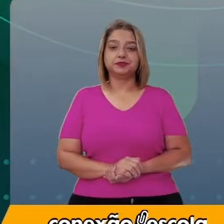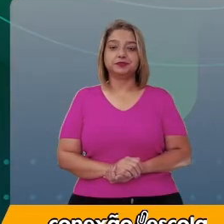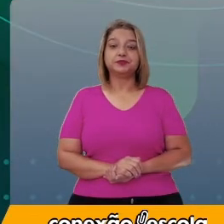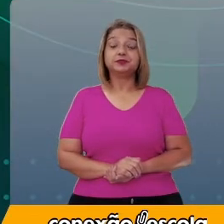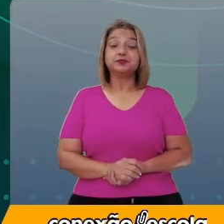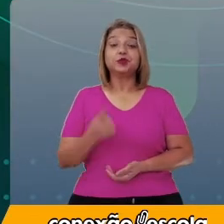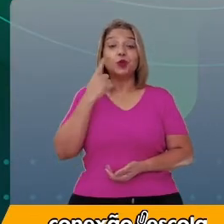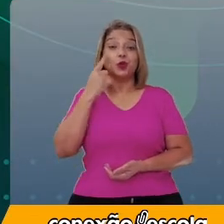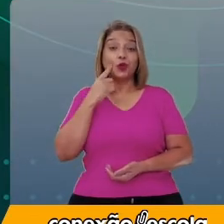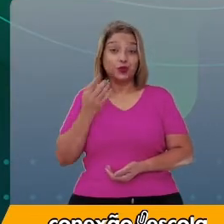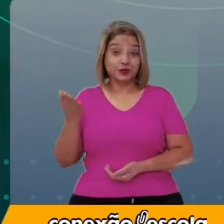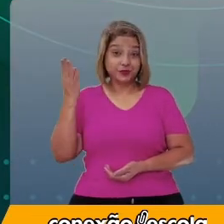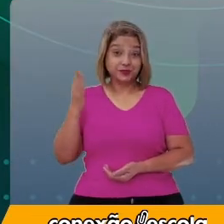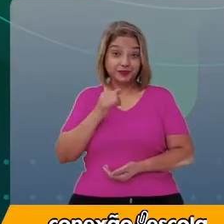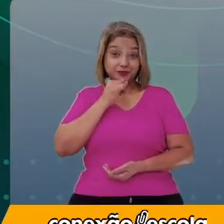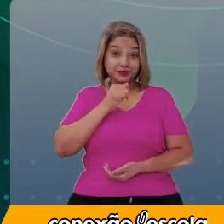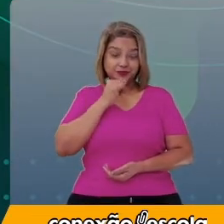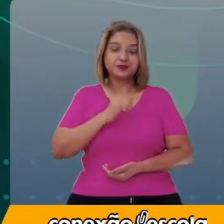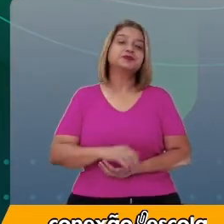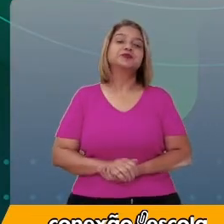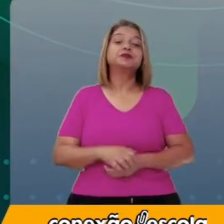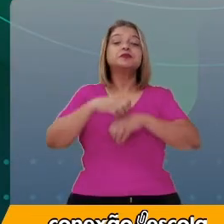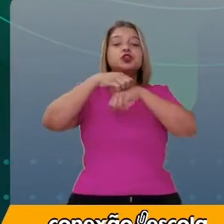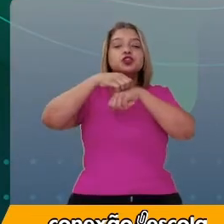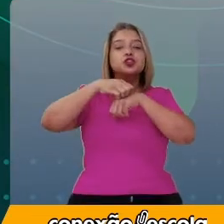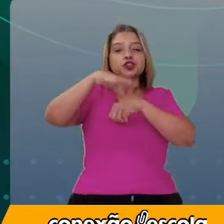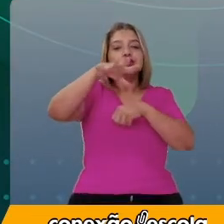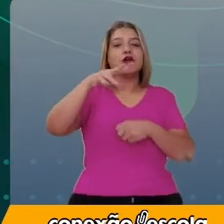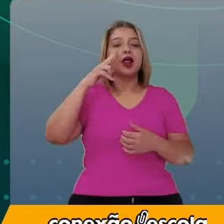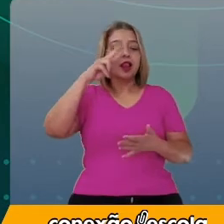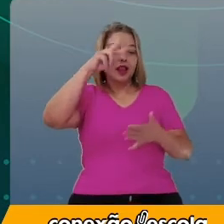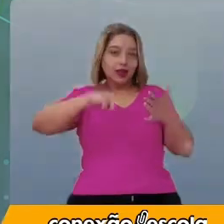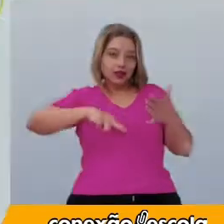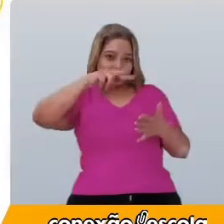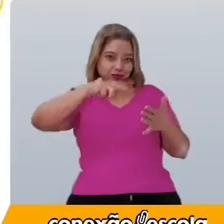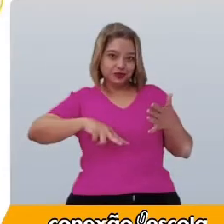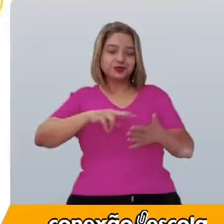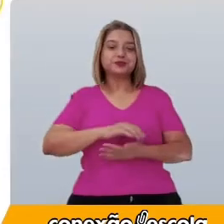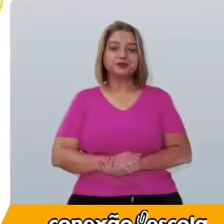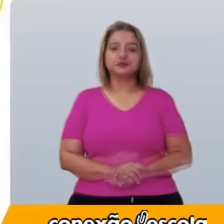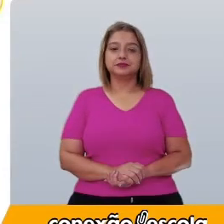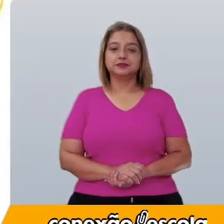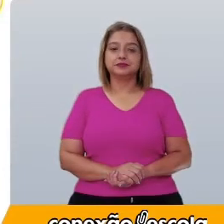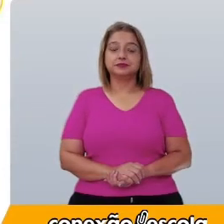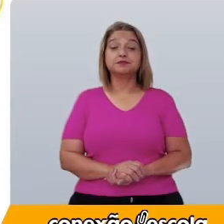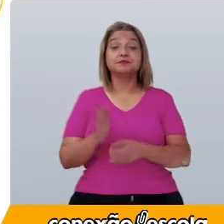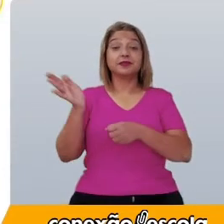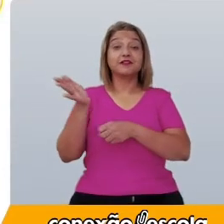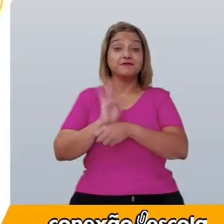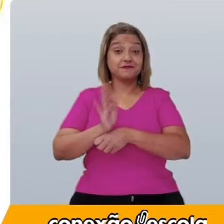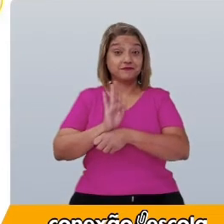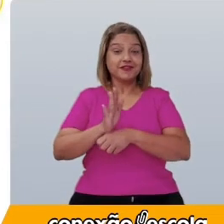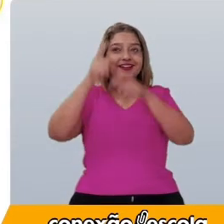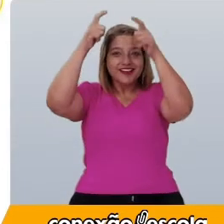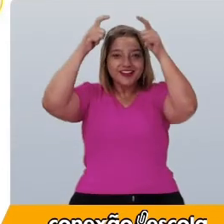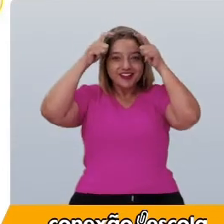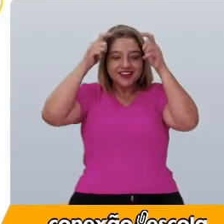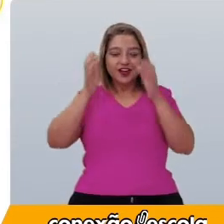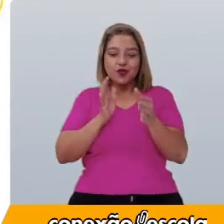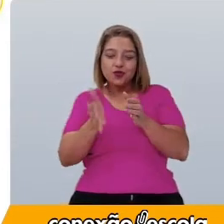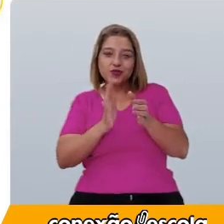Vejam este exemplo. Dica de leitora, vamos ver! Filme Aladdin.